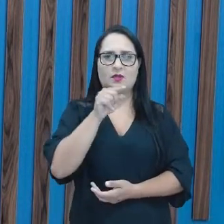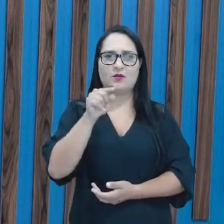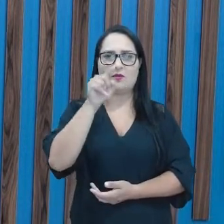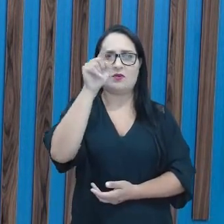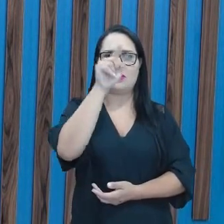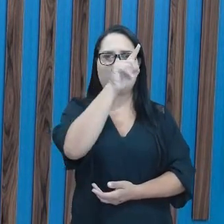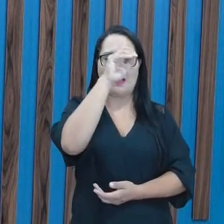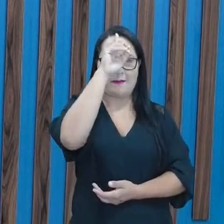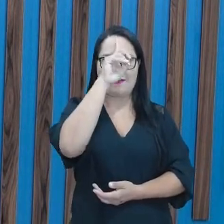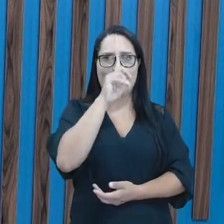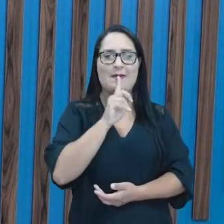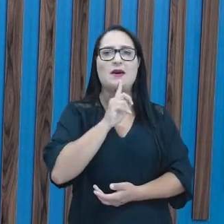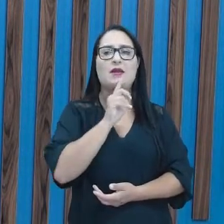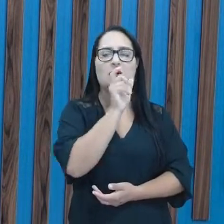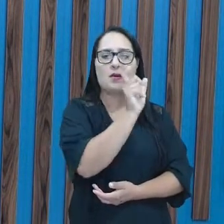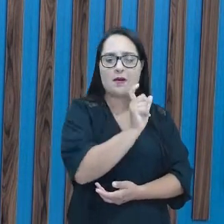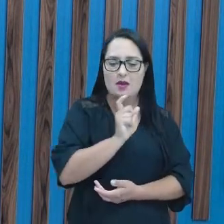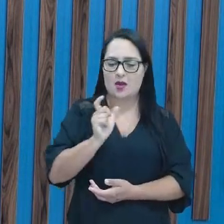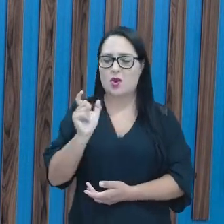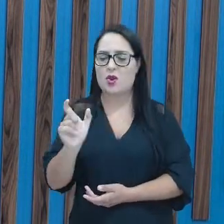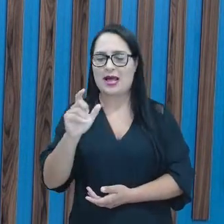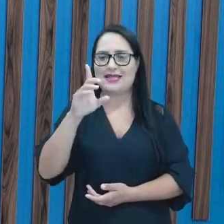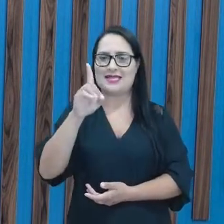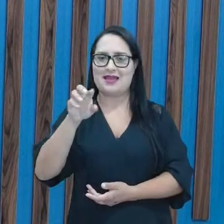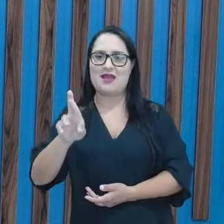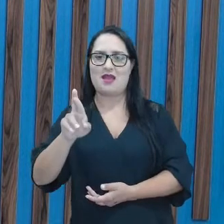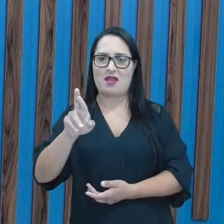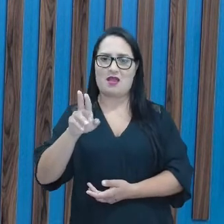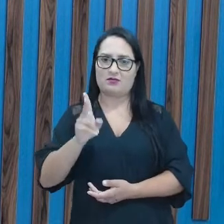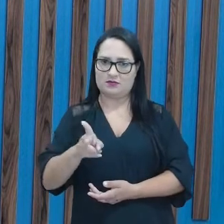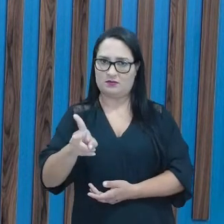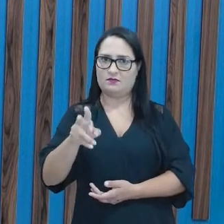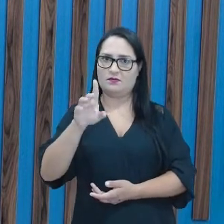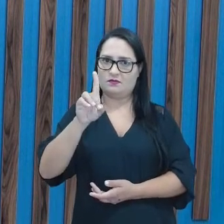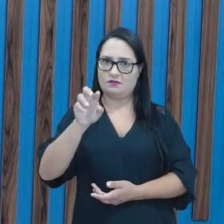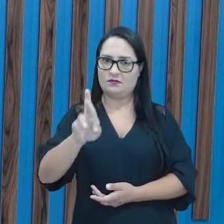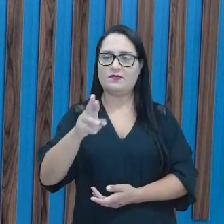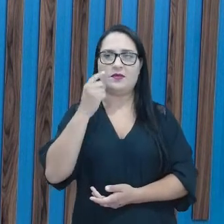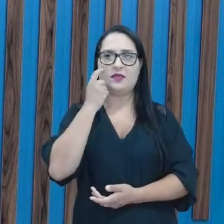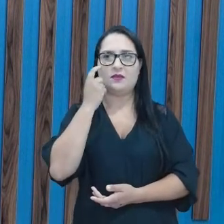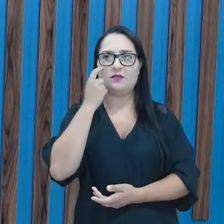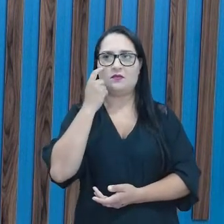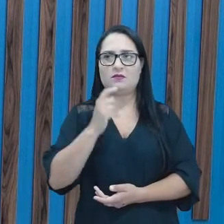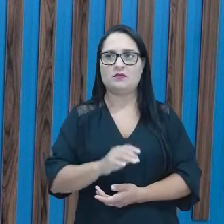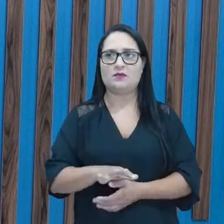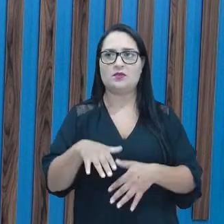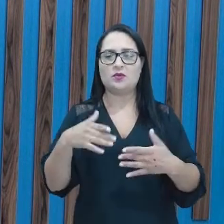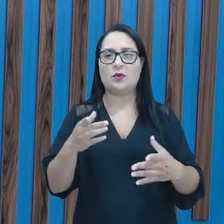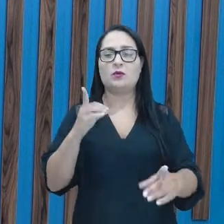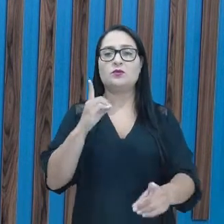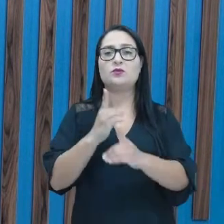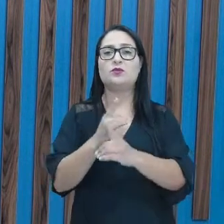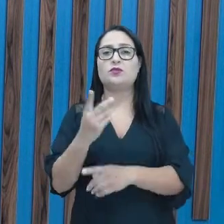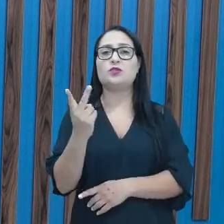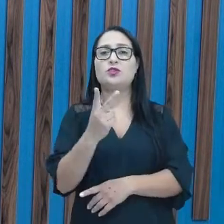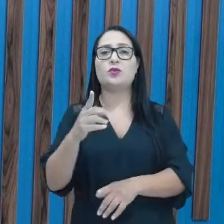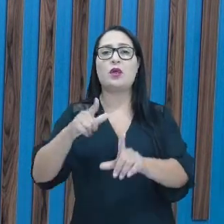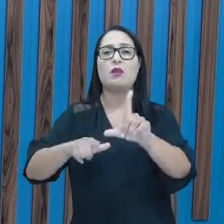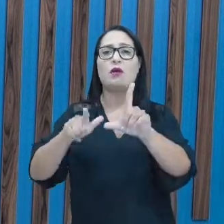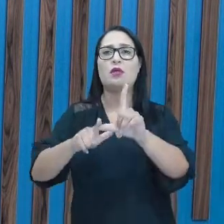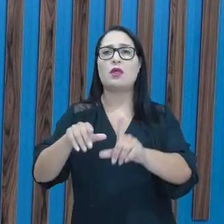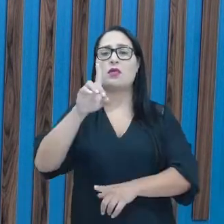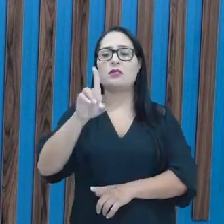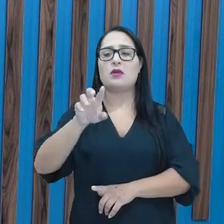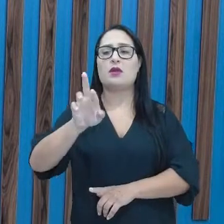Era pra ele ter ficado aqui, no DR, tá bom? Preste atenção nisso. Qual é o encontro consonantal aqui? D